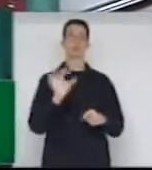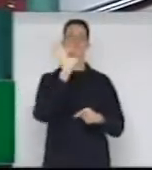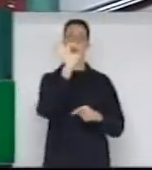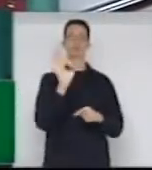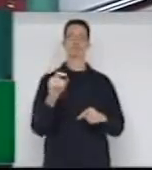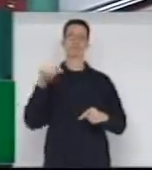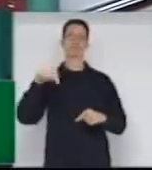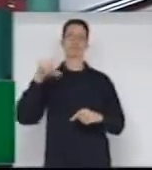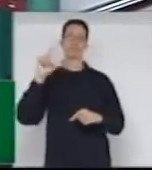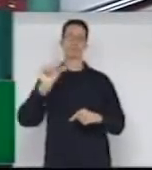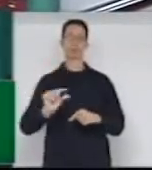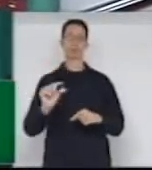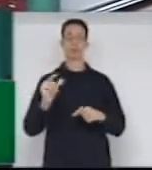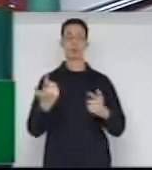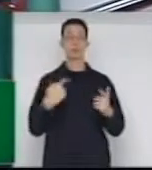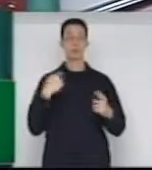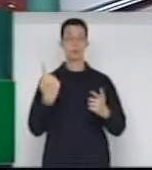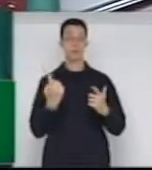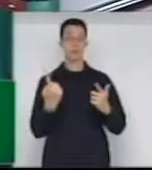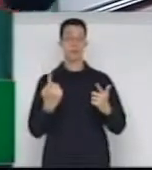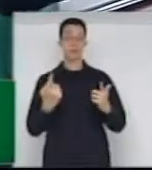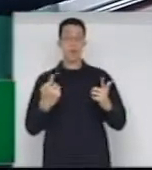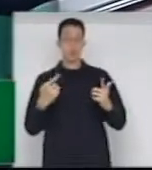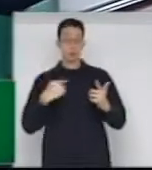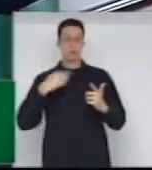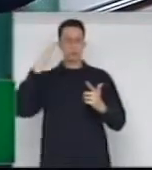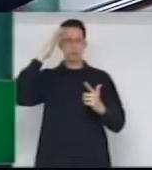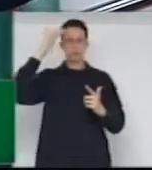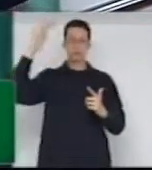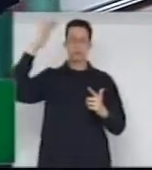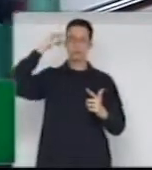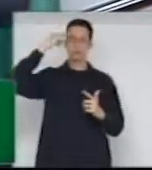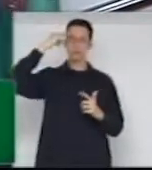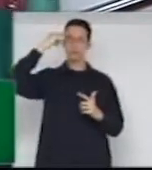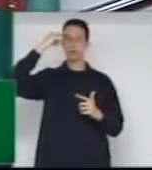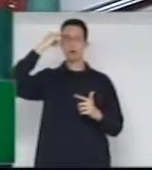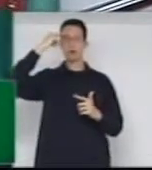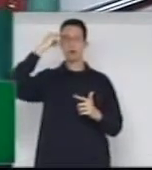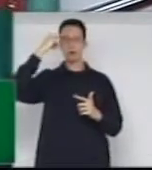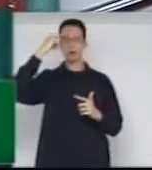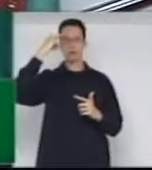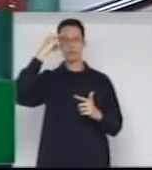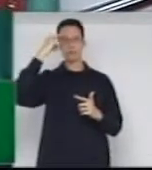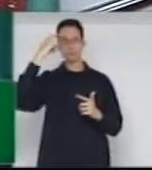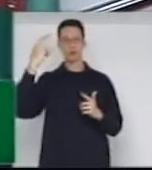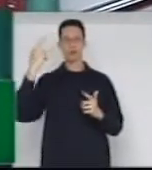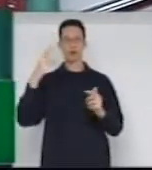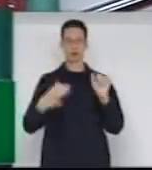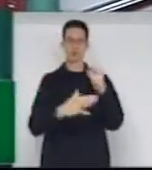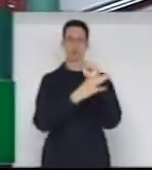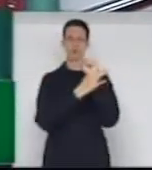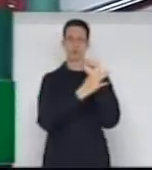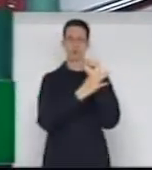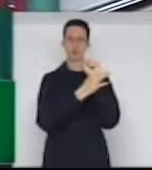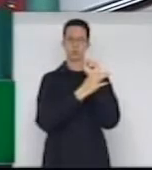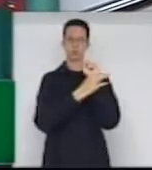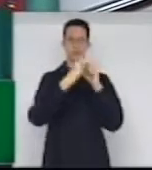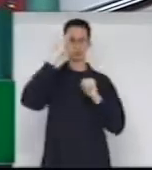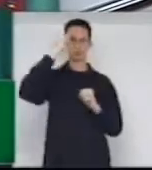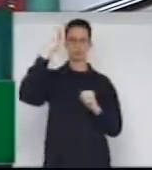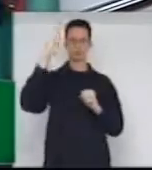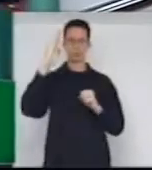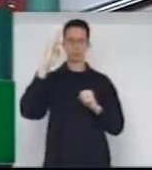eu imagino, e Vossa Excelência, deputado, sabe muito mais do que eu, que segurança de força armada é uma coisa.